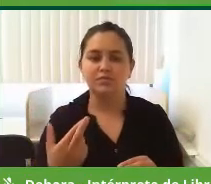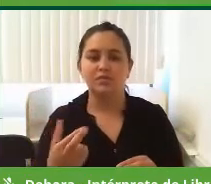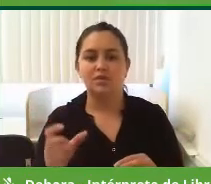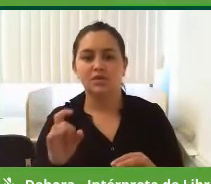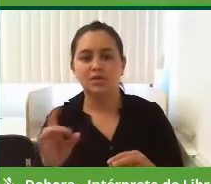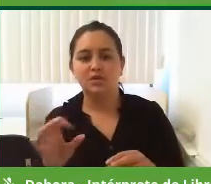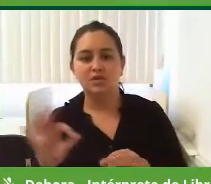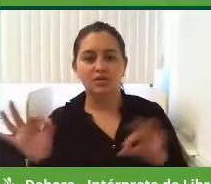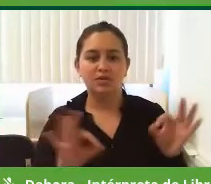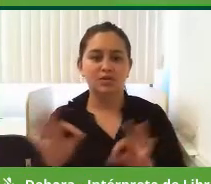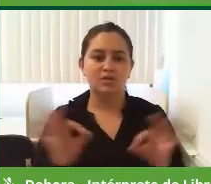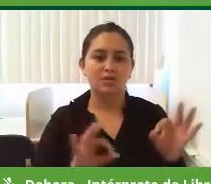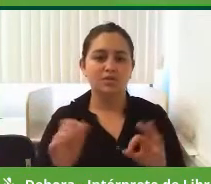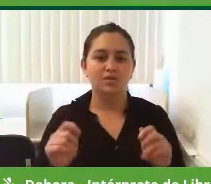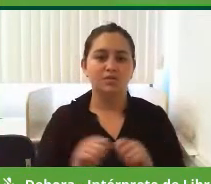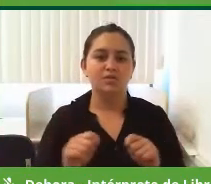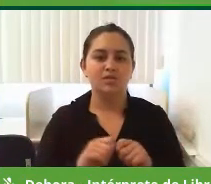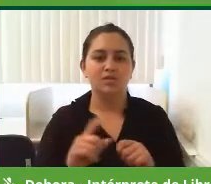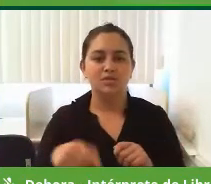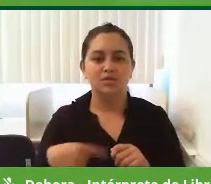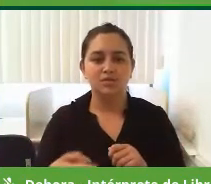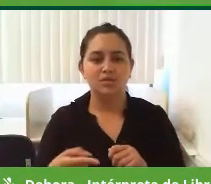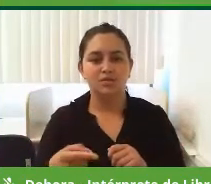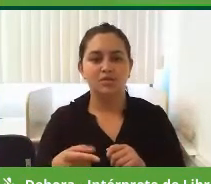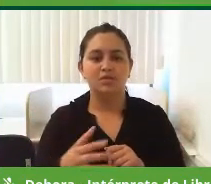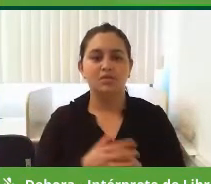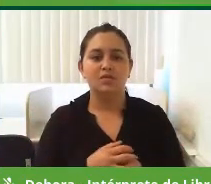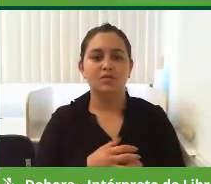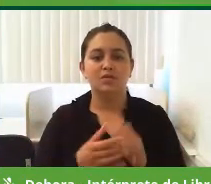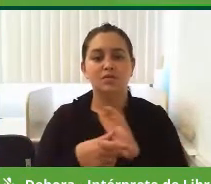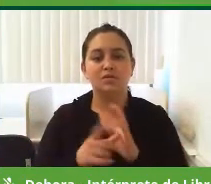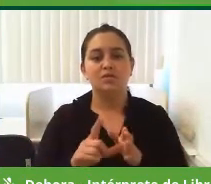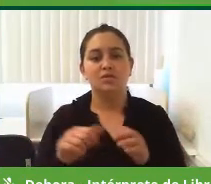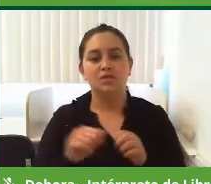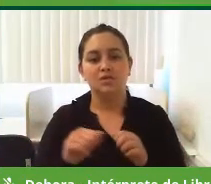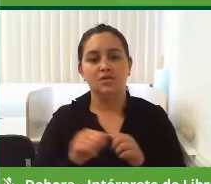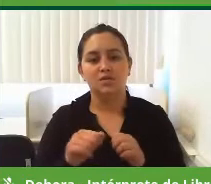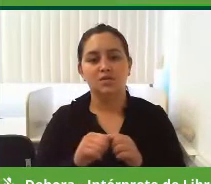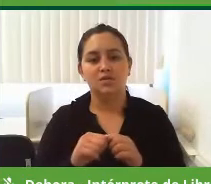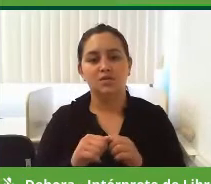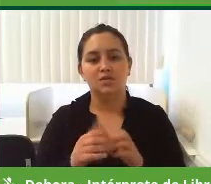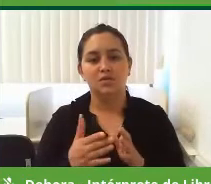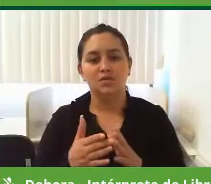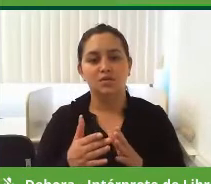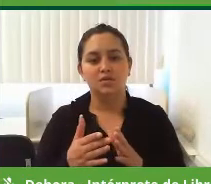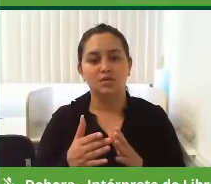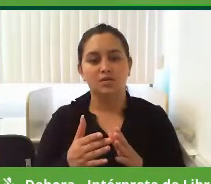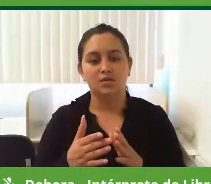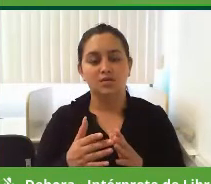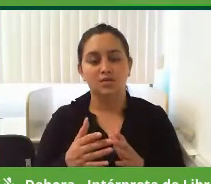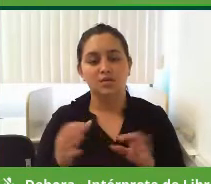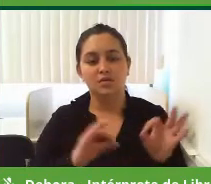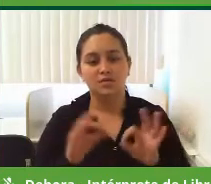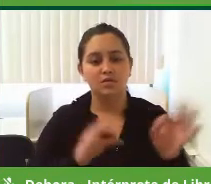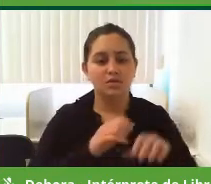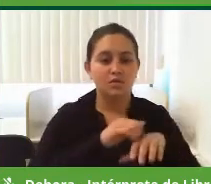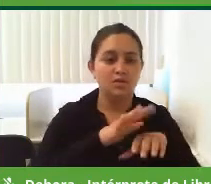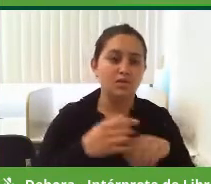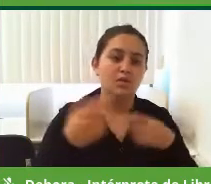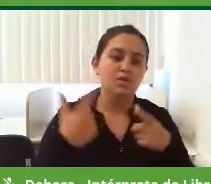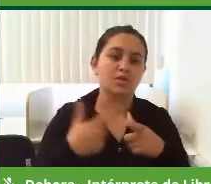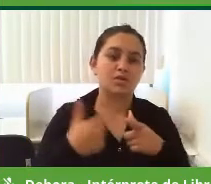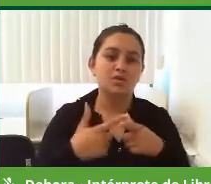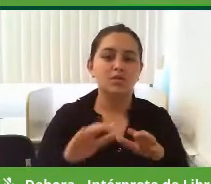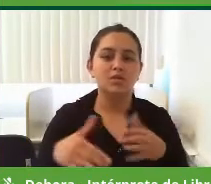programar para fazer os ajustes da rede da água e do esgoto antes de fazer o asfalto, ele reforça, porque